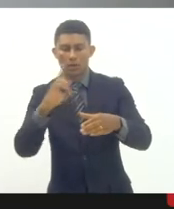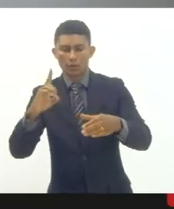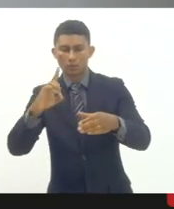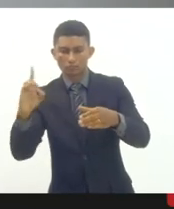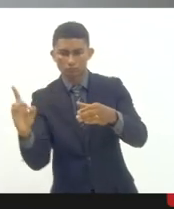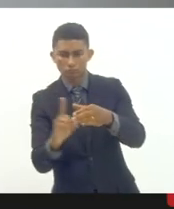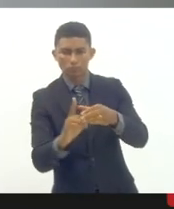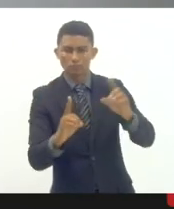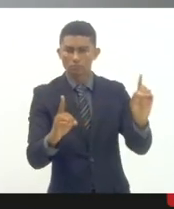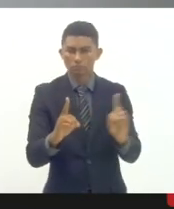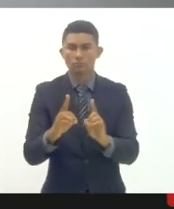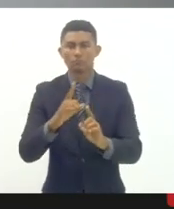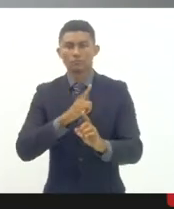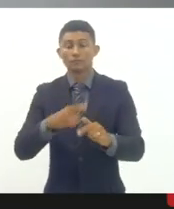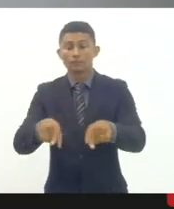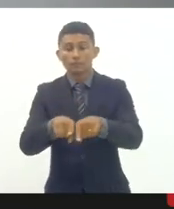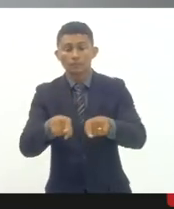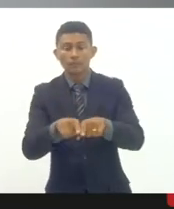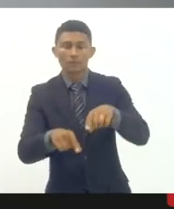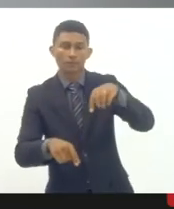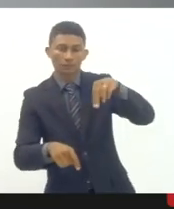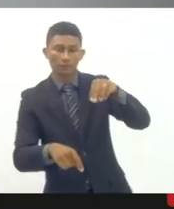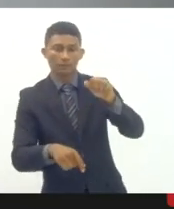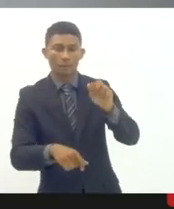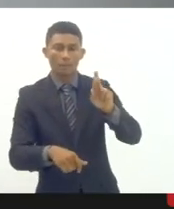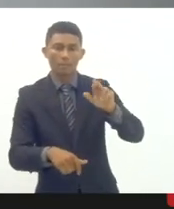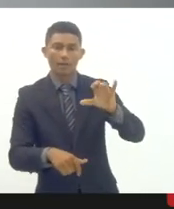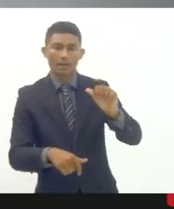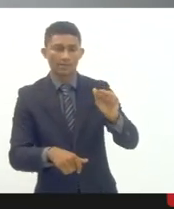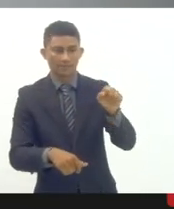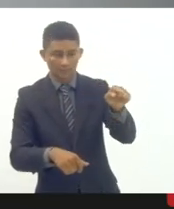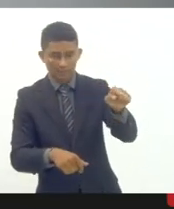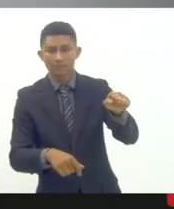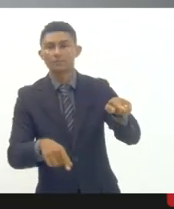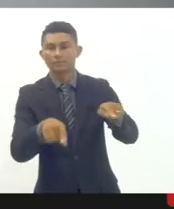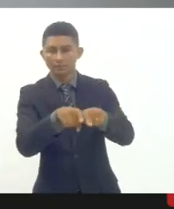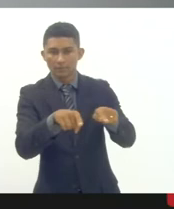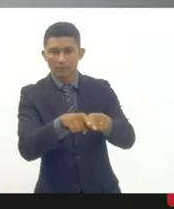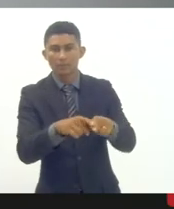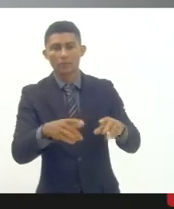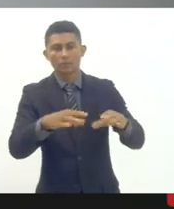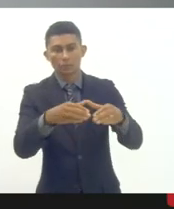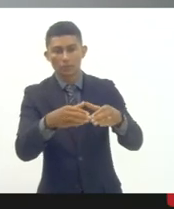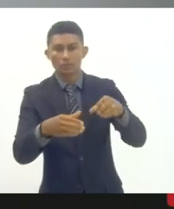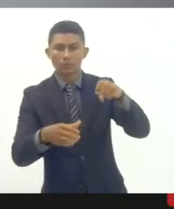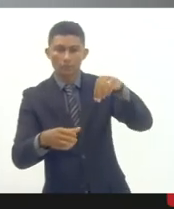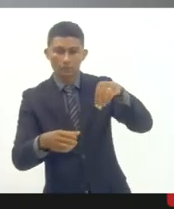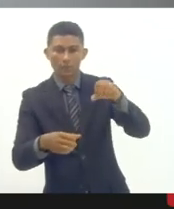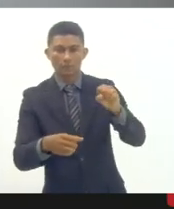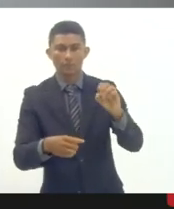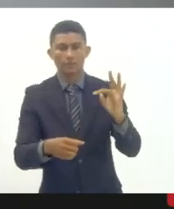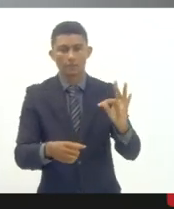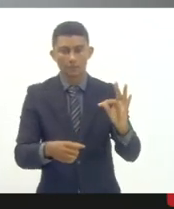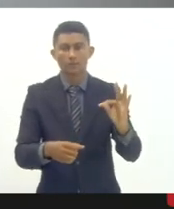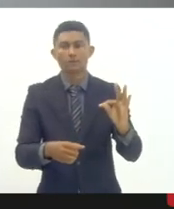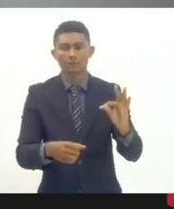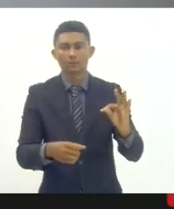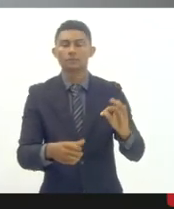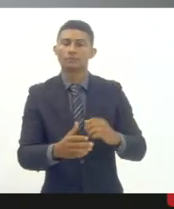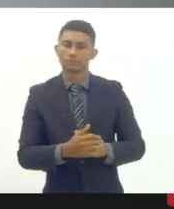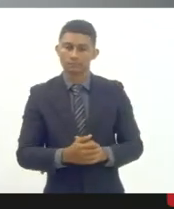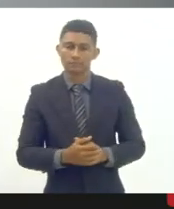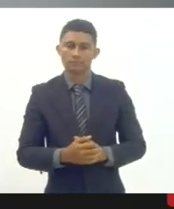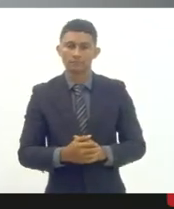e claro também a Marcinha que integra o MST que é parte do nosso comitê diretivo então